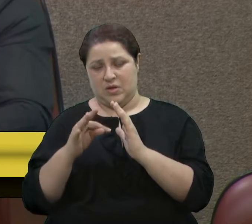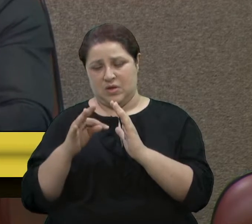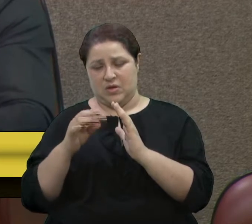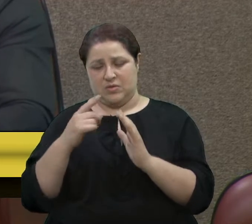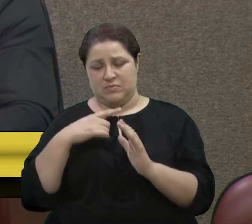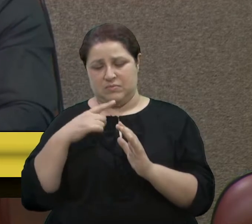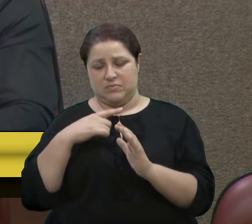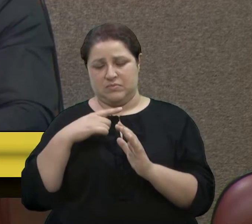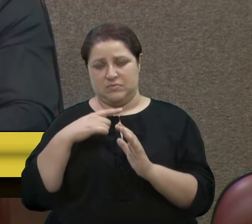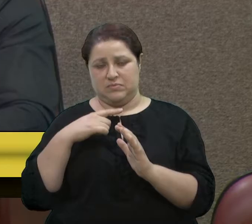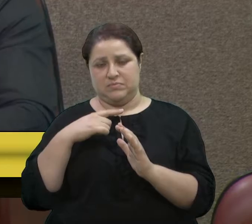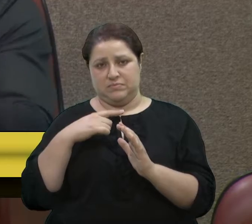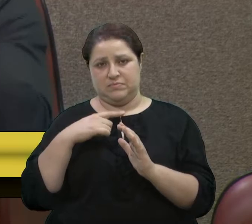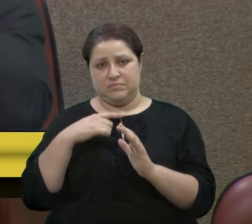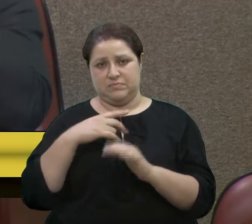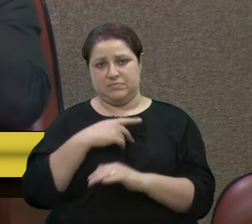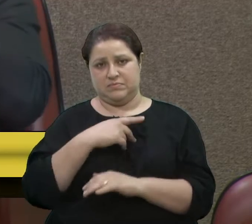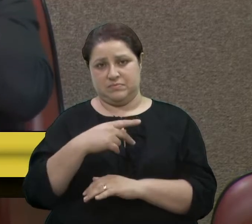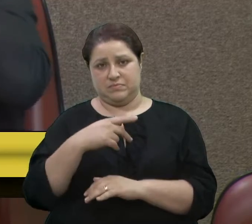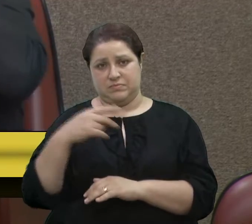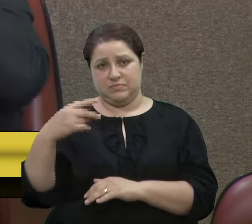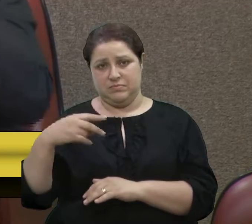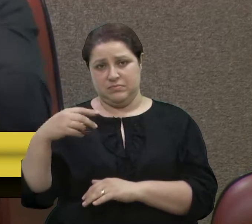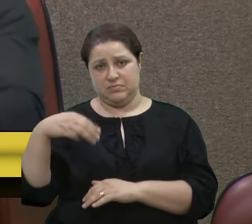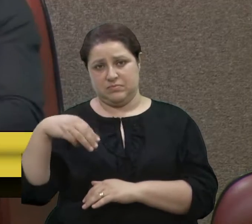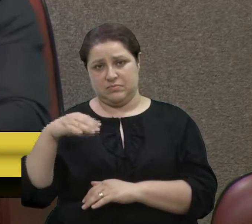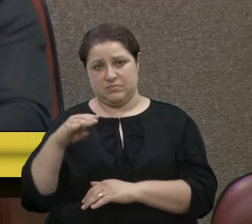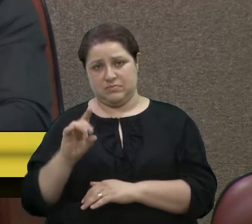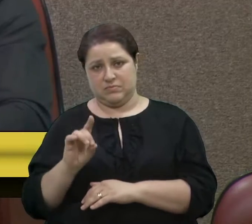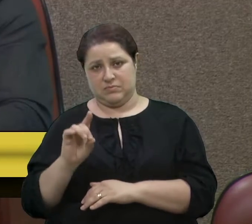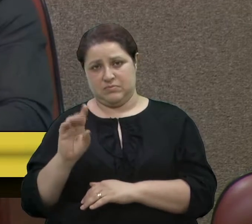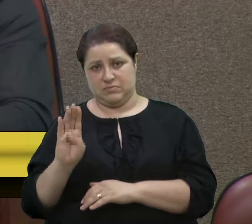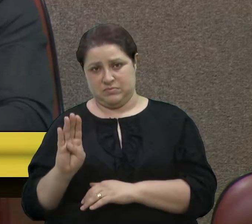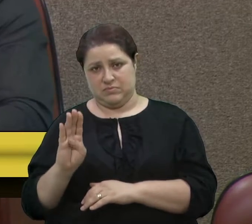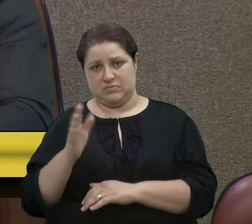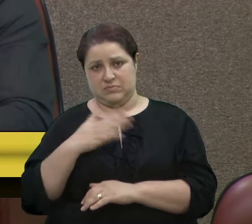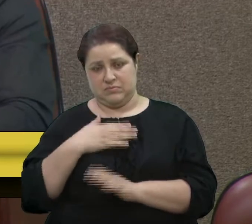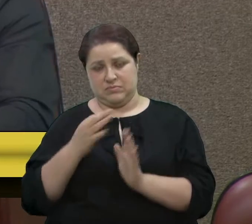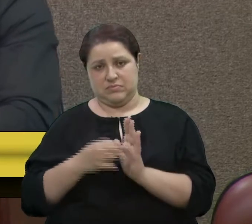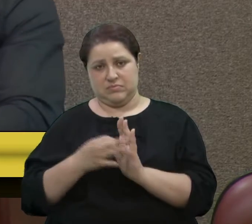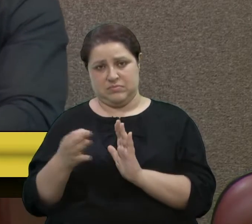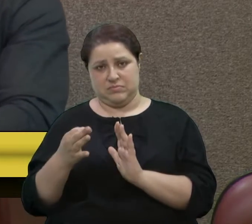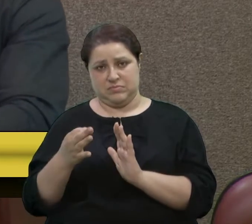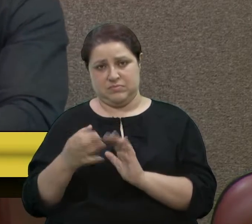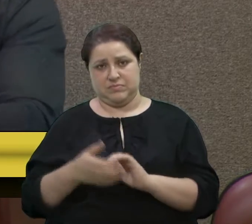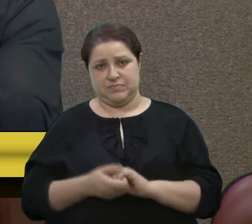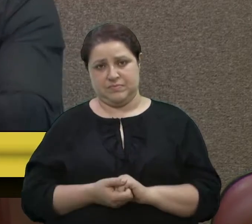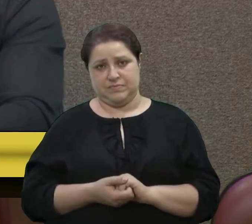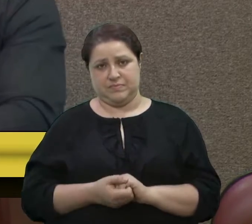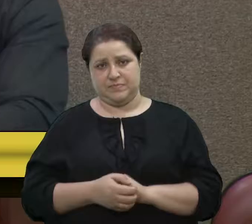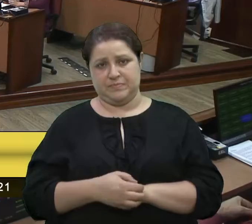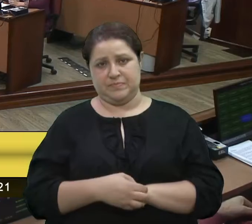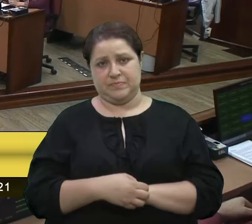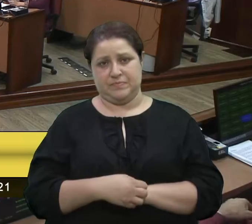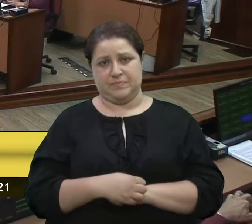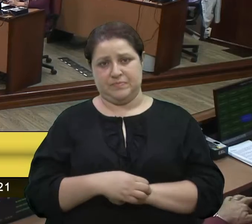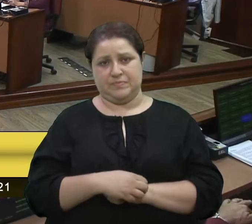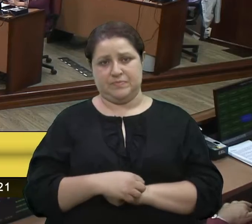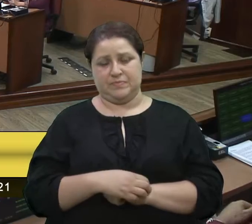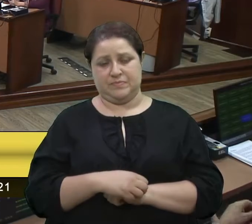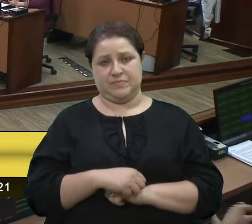o último. E o vice era do MDB. Então, só para deixar esse comentário aí em minha posição. Obrigado, vereador, pela parte.